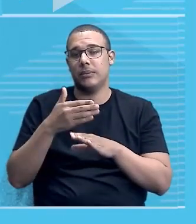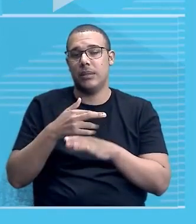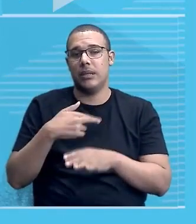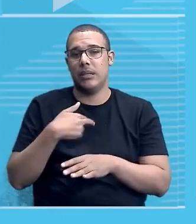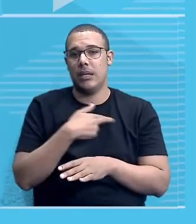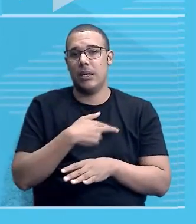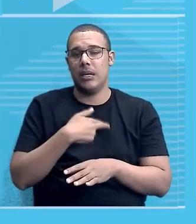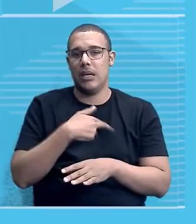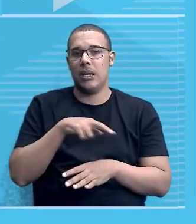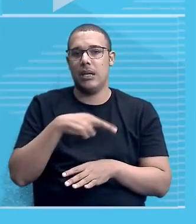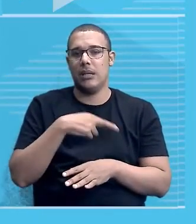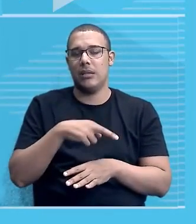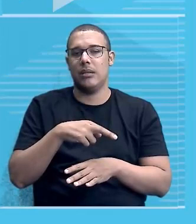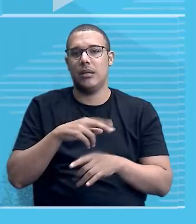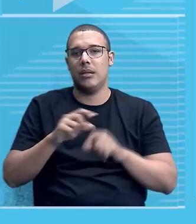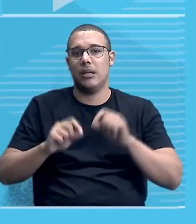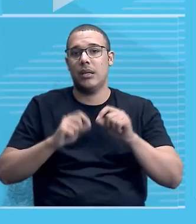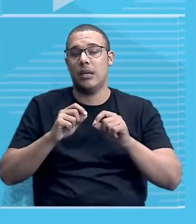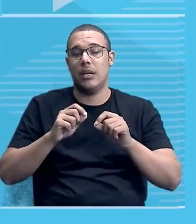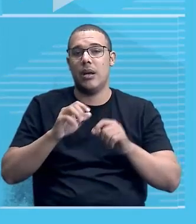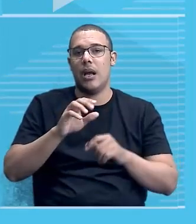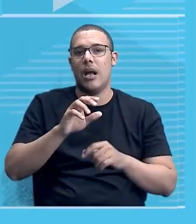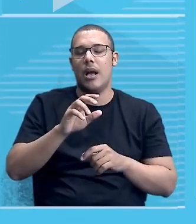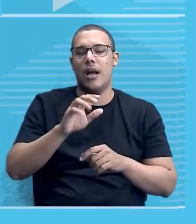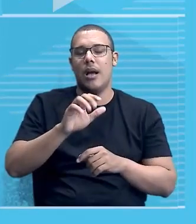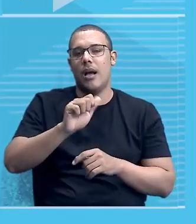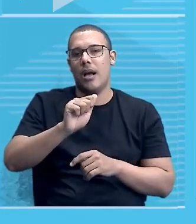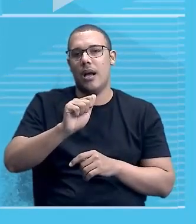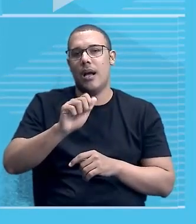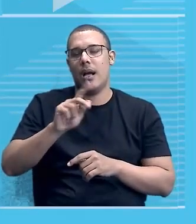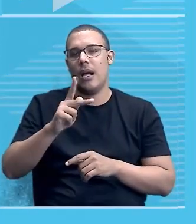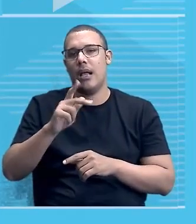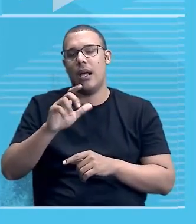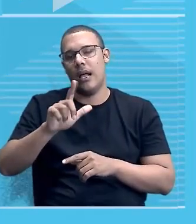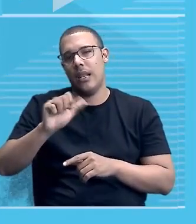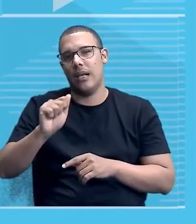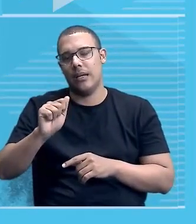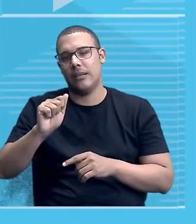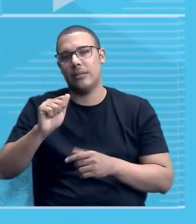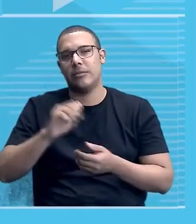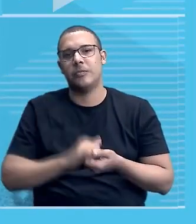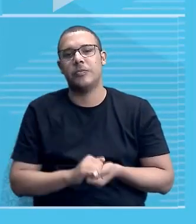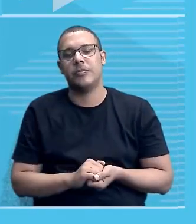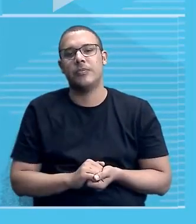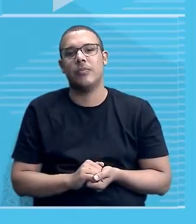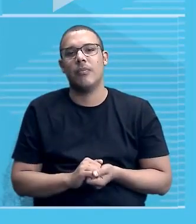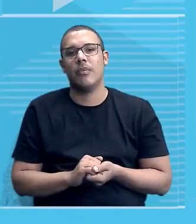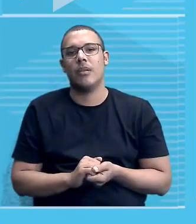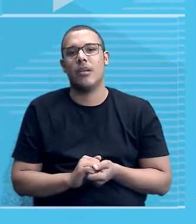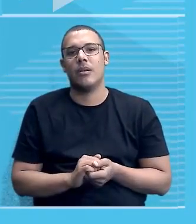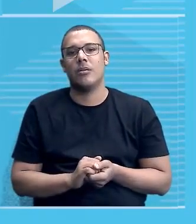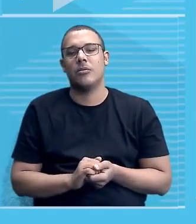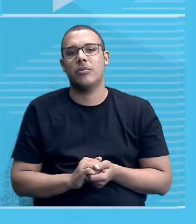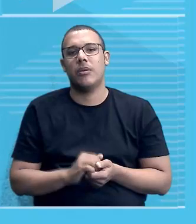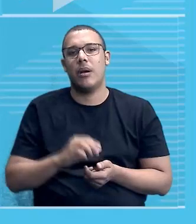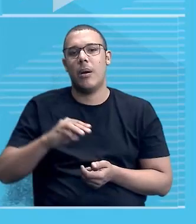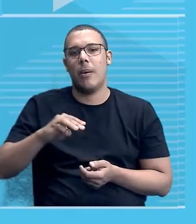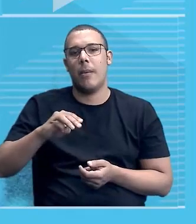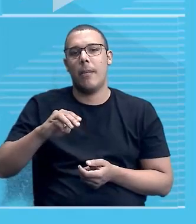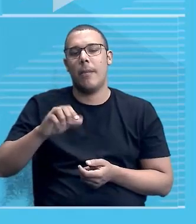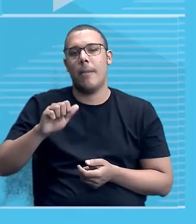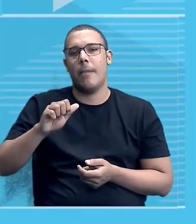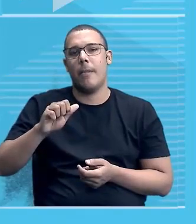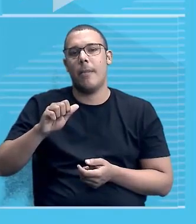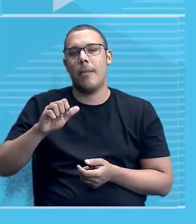Para quem Alá é o único Deus, o Corão é o livro sagrado, entendeu? Maomé é o principal